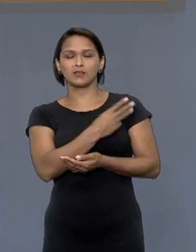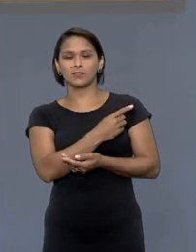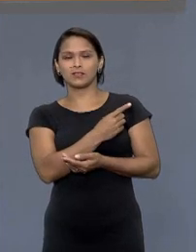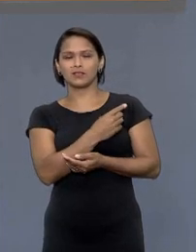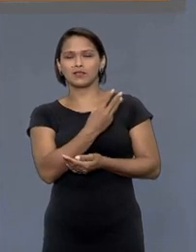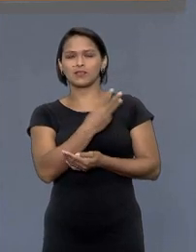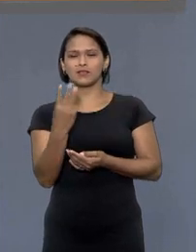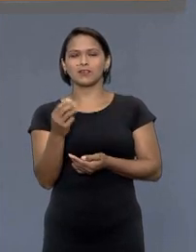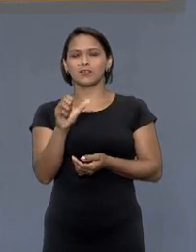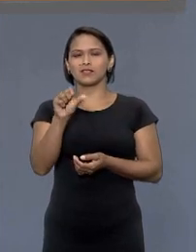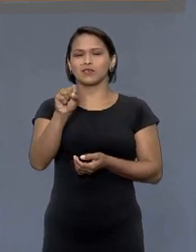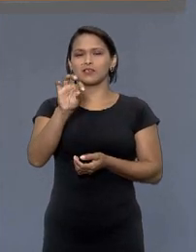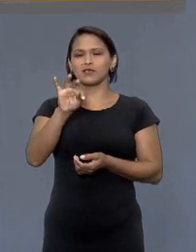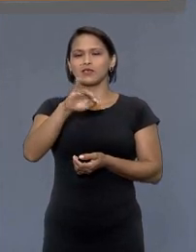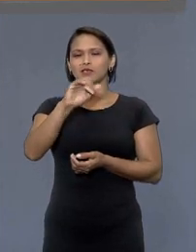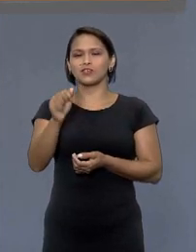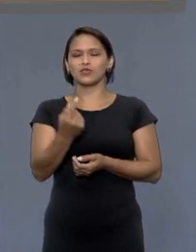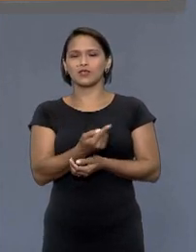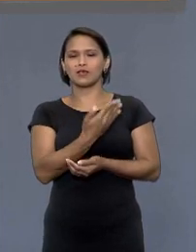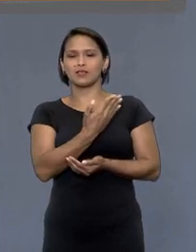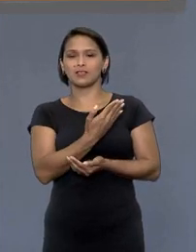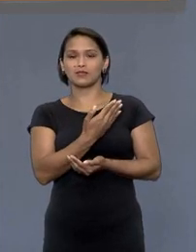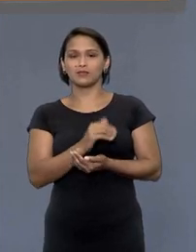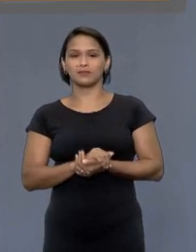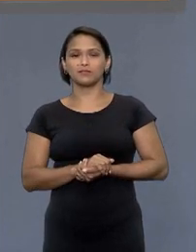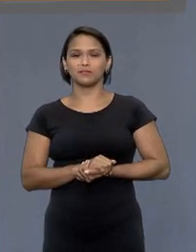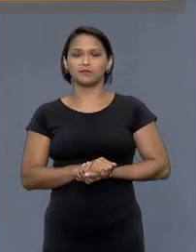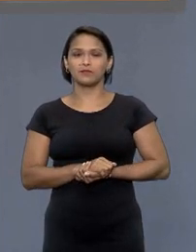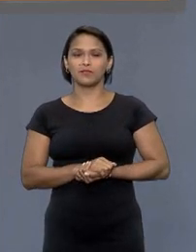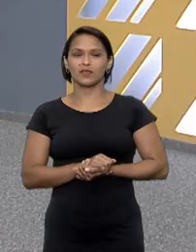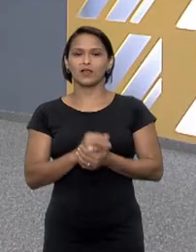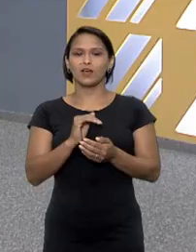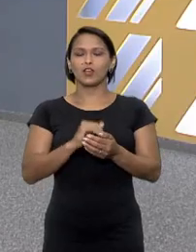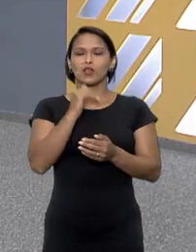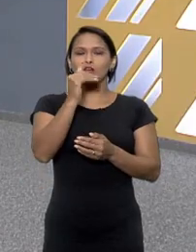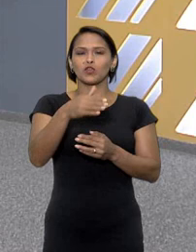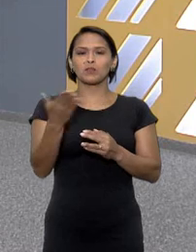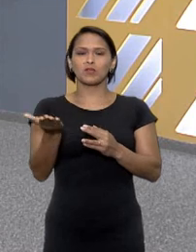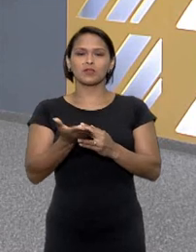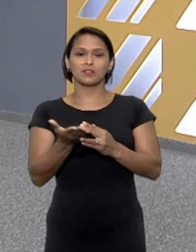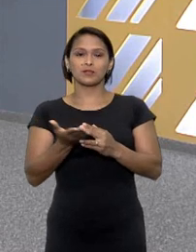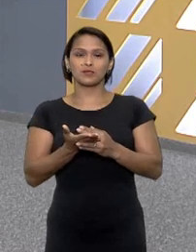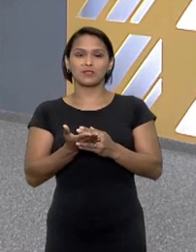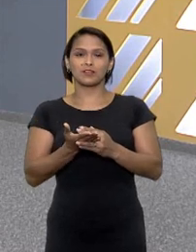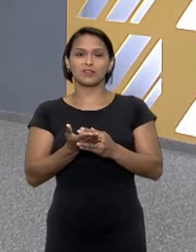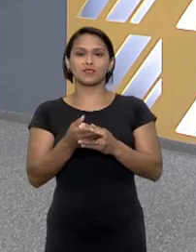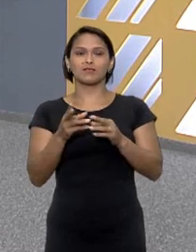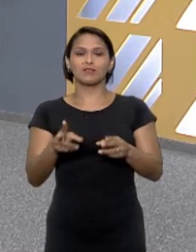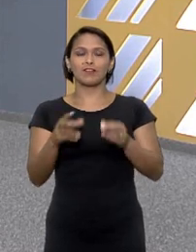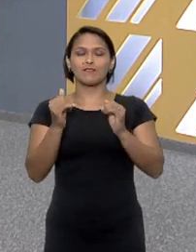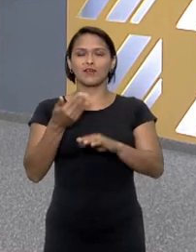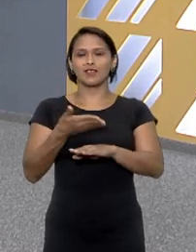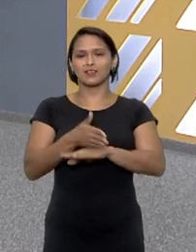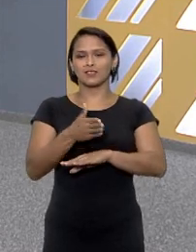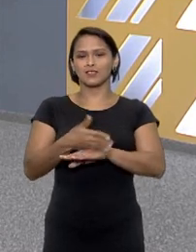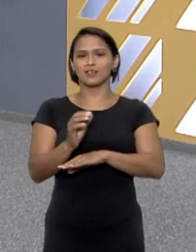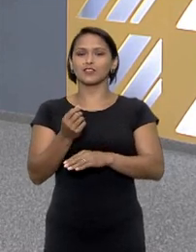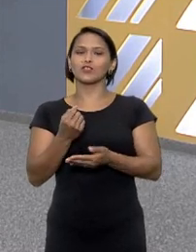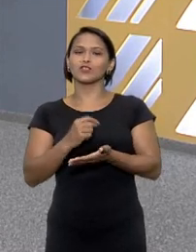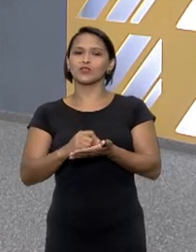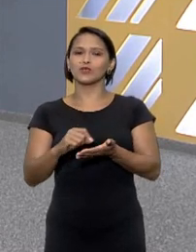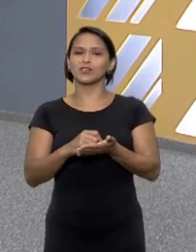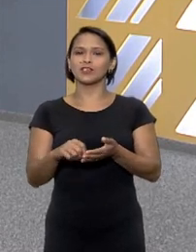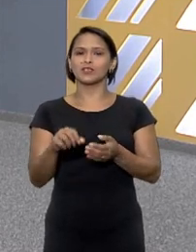é só acessar o site do STJ o endereço é este que está aí na tela no próximo bloco você vai ver estão abertas as